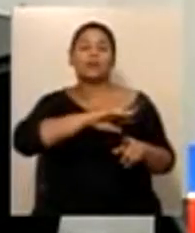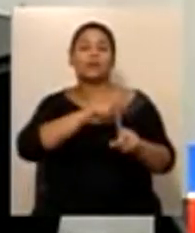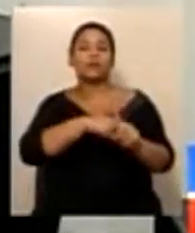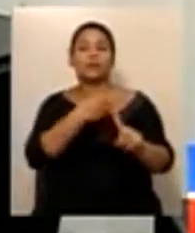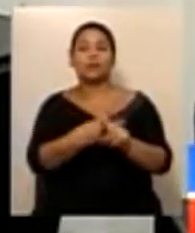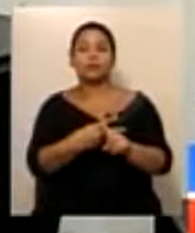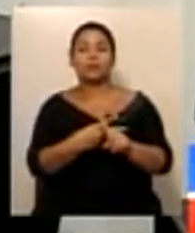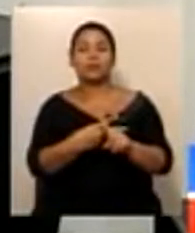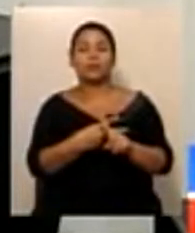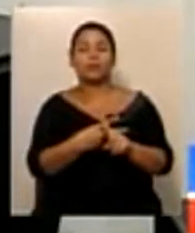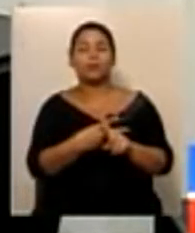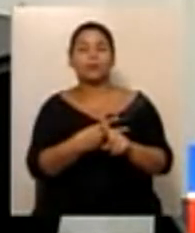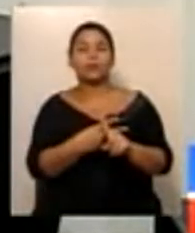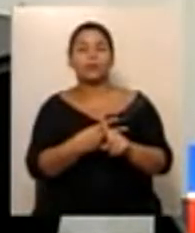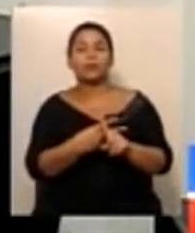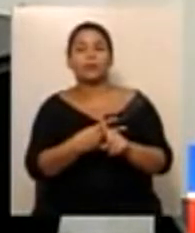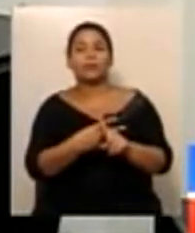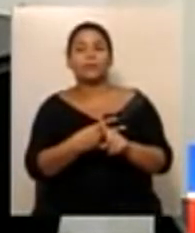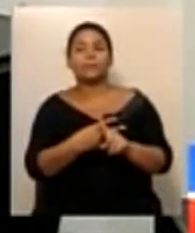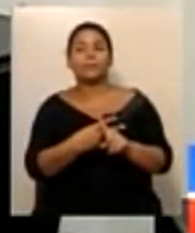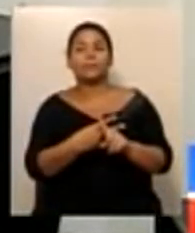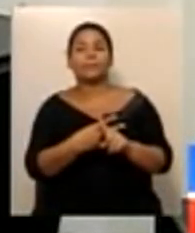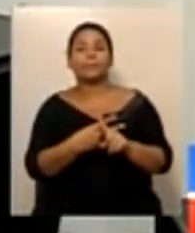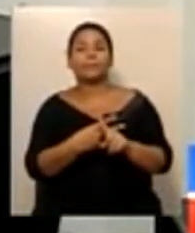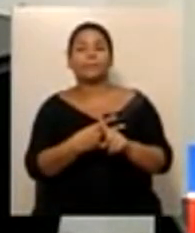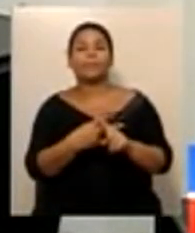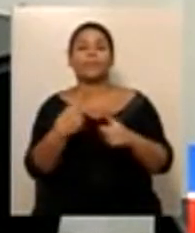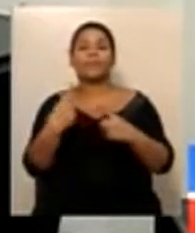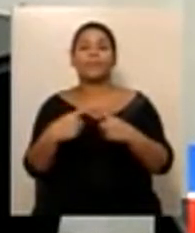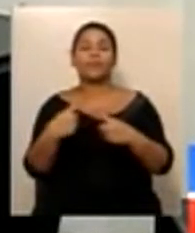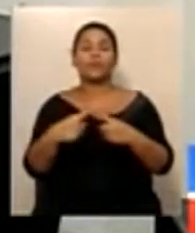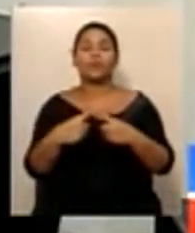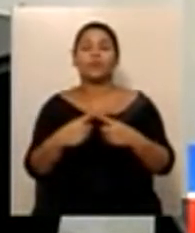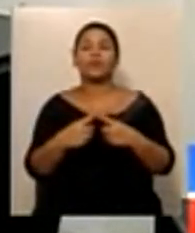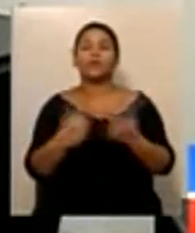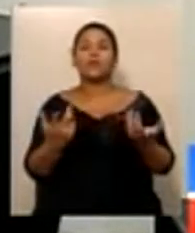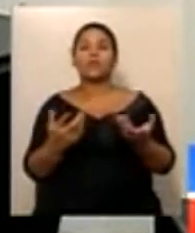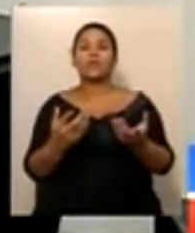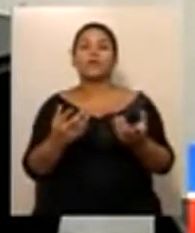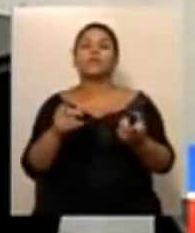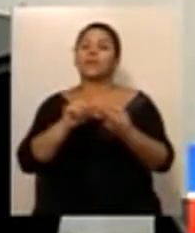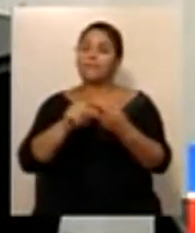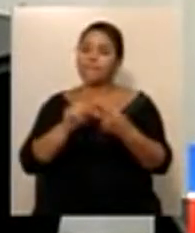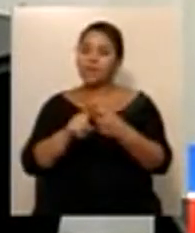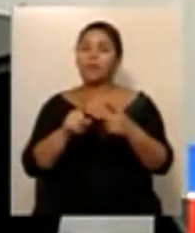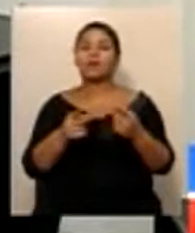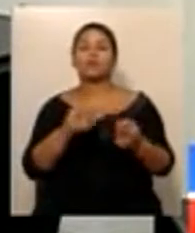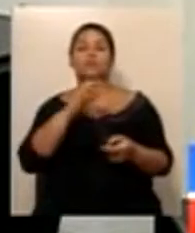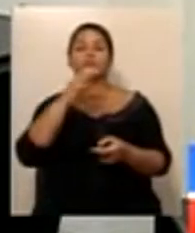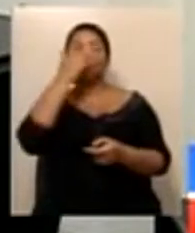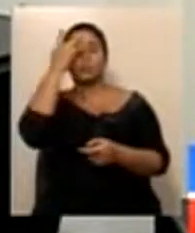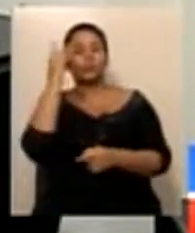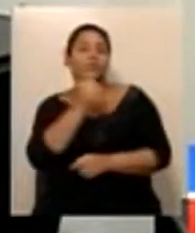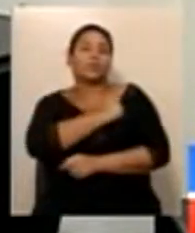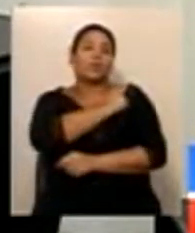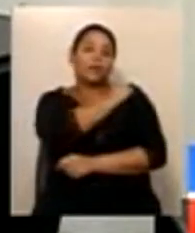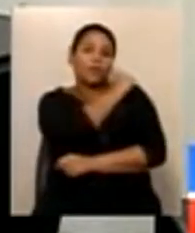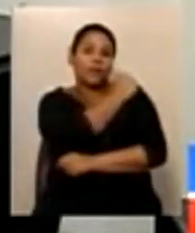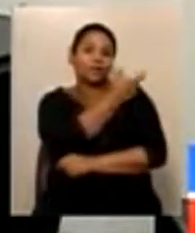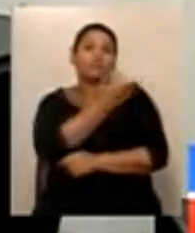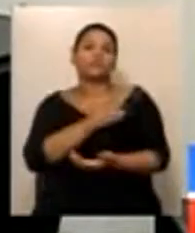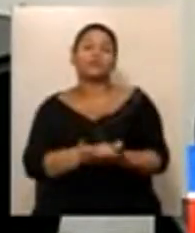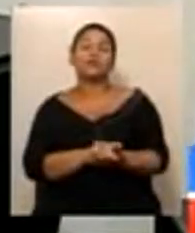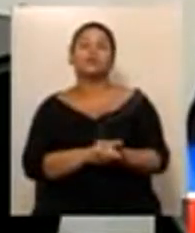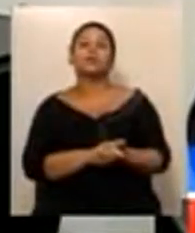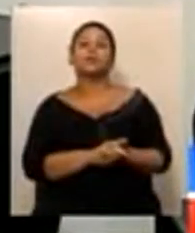um aumento que seria também dado aos delegados e ao pessoal do fiscal de renda. E,